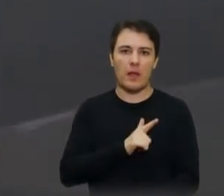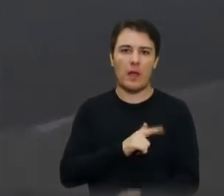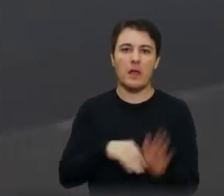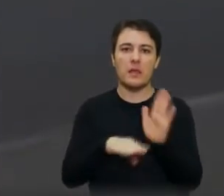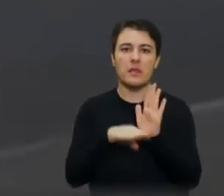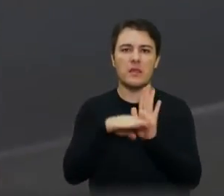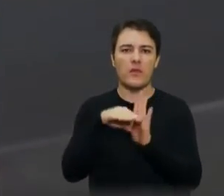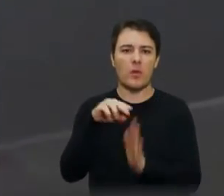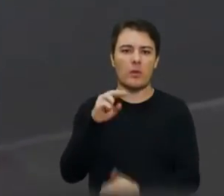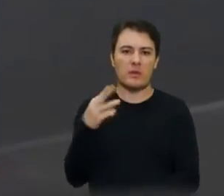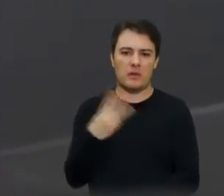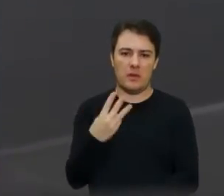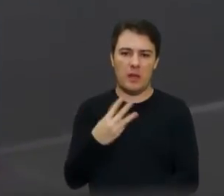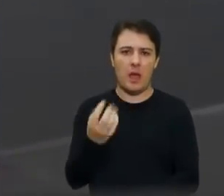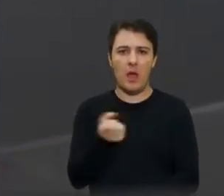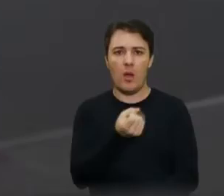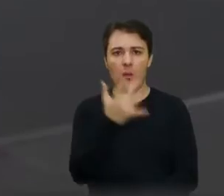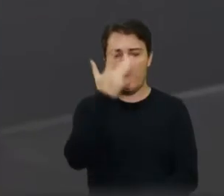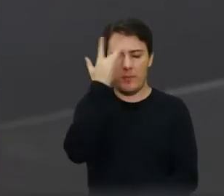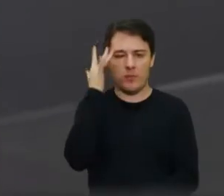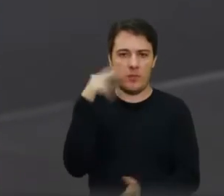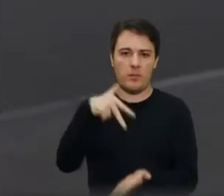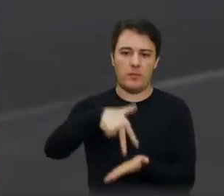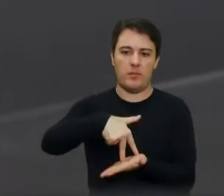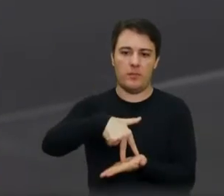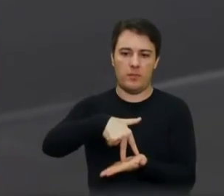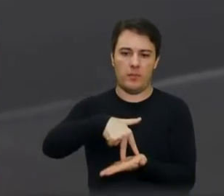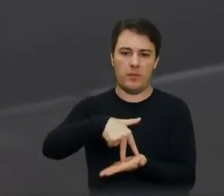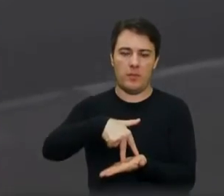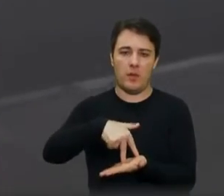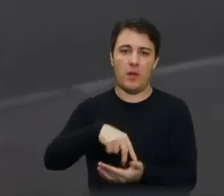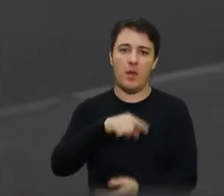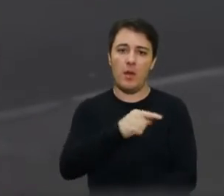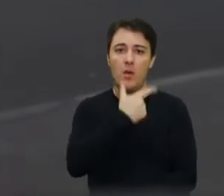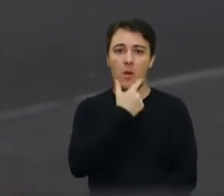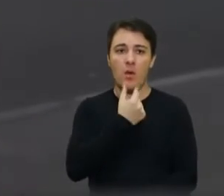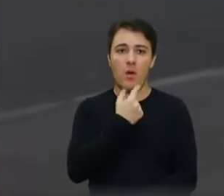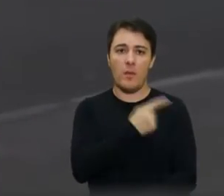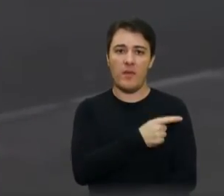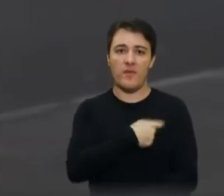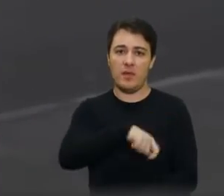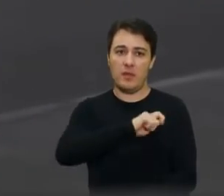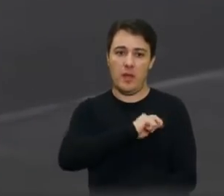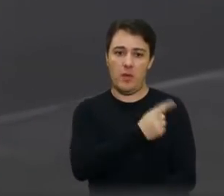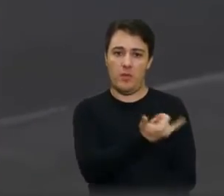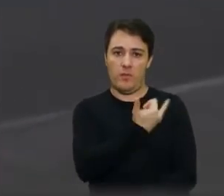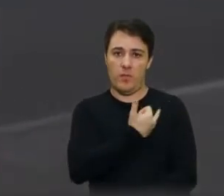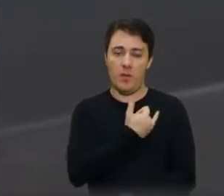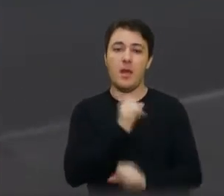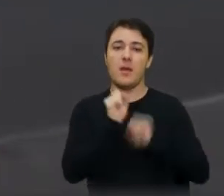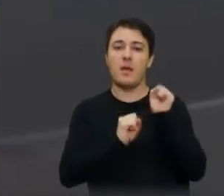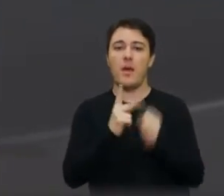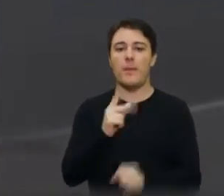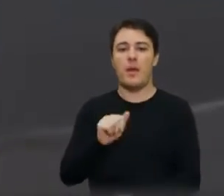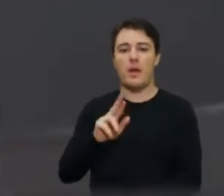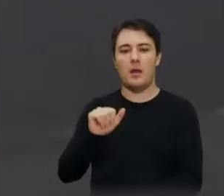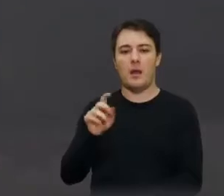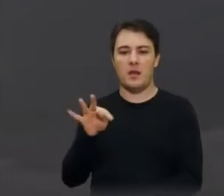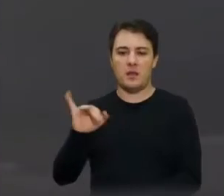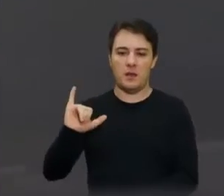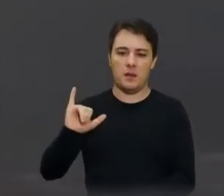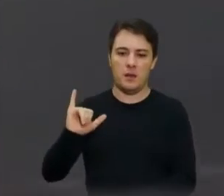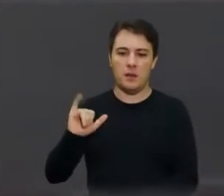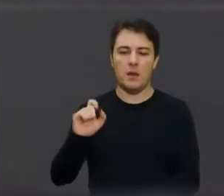significa algumas pessoas em pé, como nos explicou os fiscais da aviação Paraty que estavam no